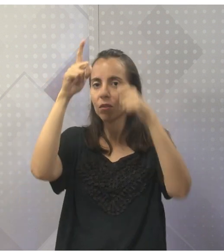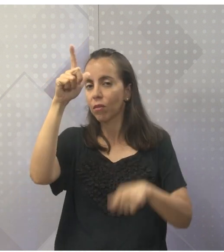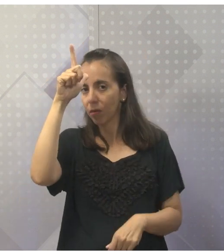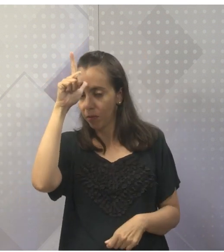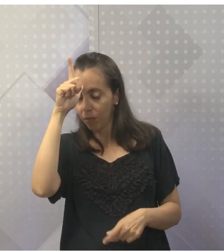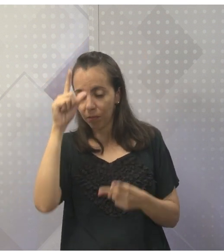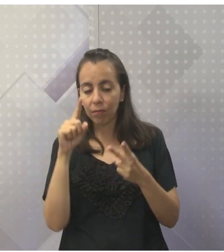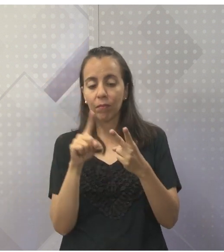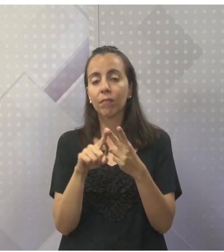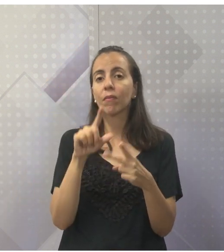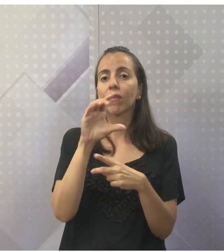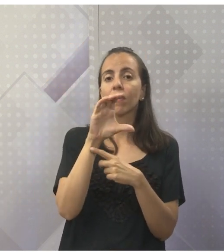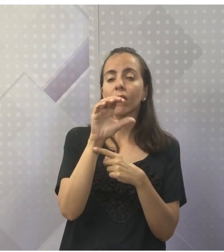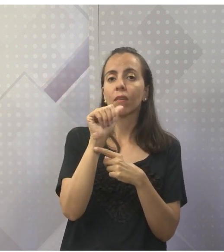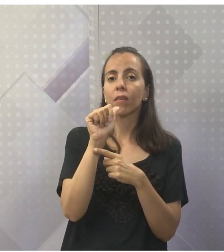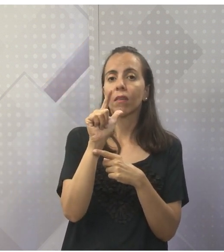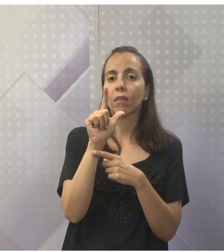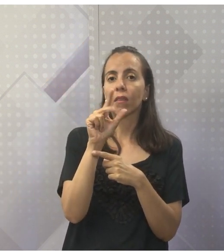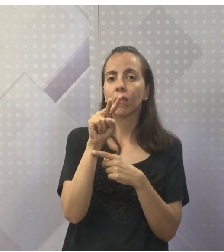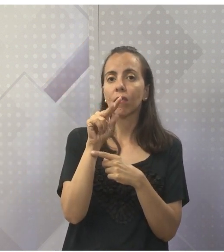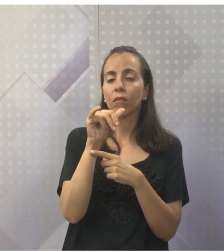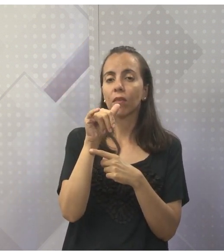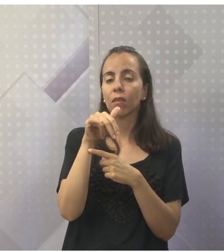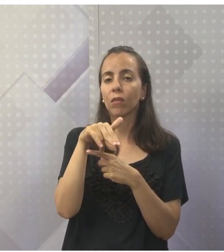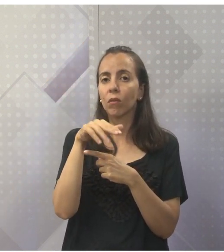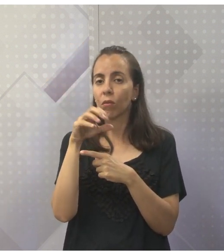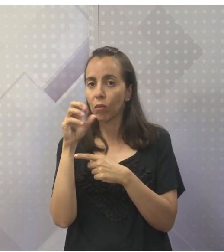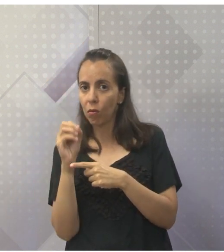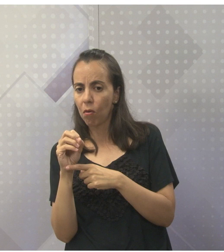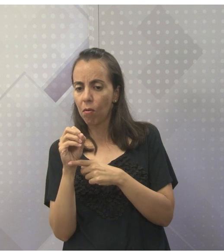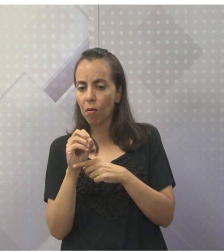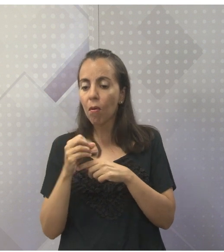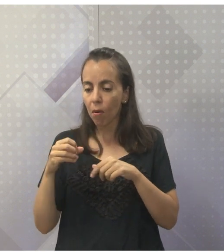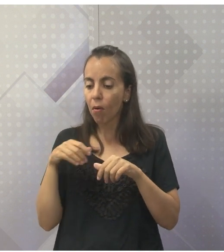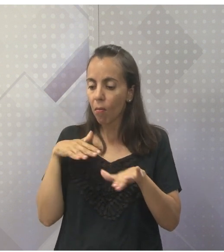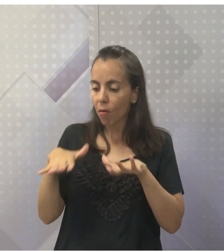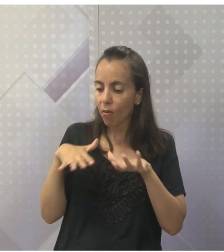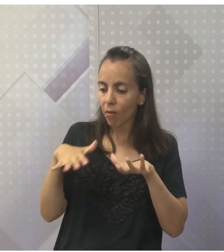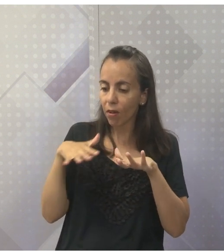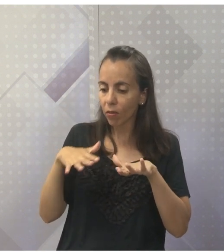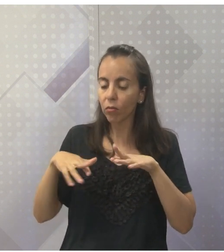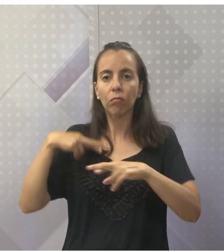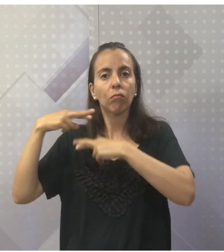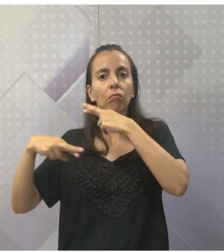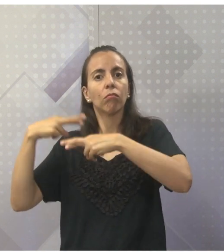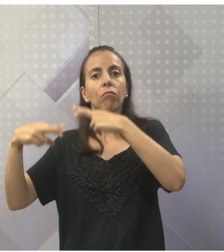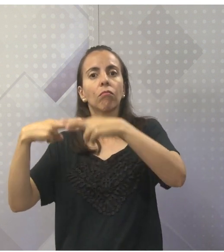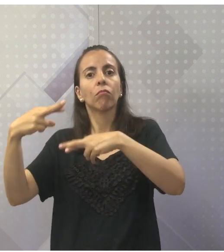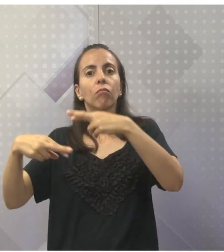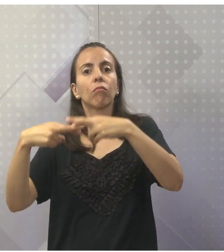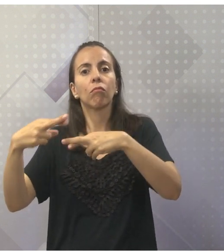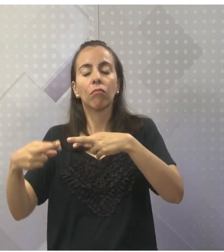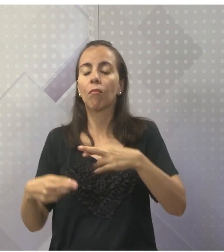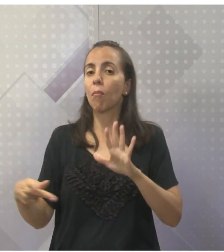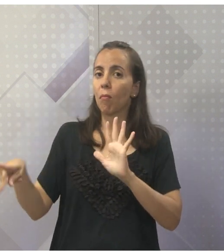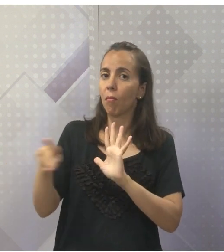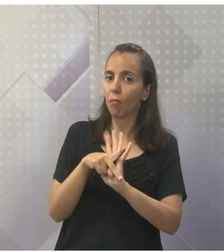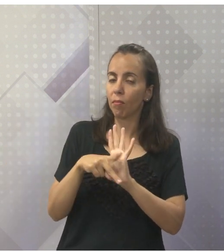em Genebra, calvinismo, movimento o que? Movimento reformado. É o movimento